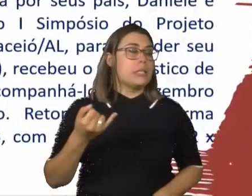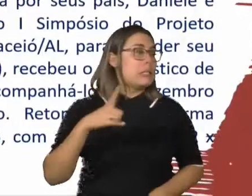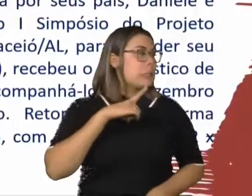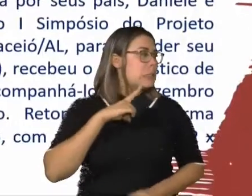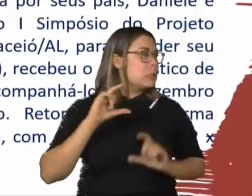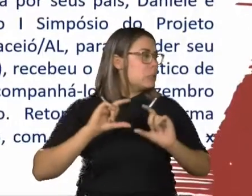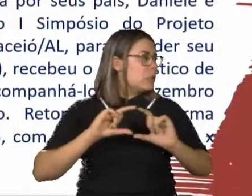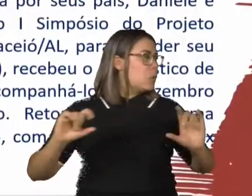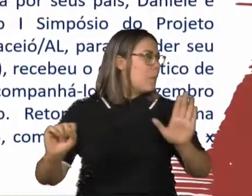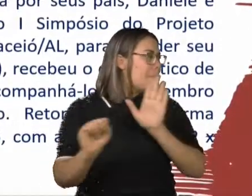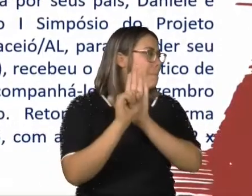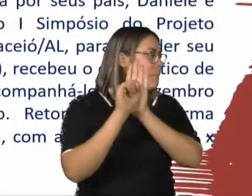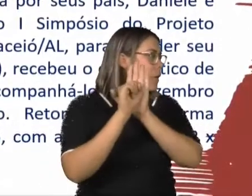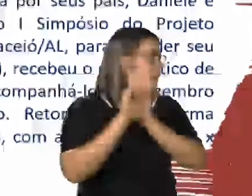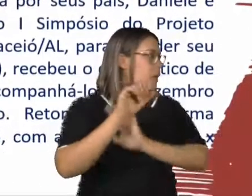corpo caloso.